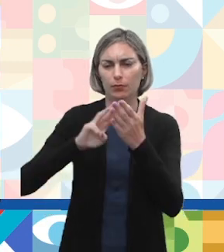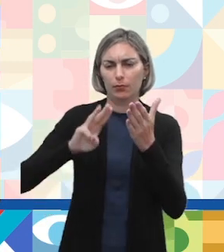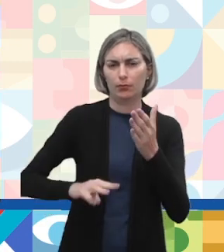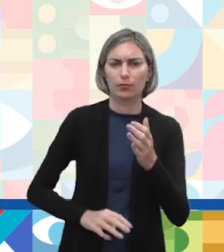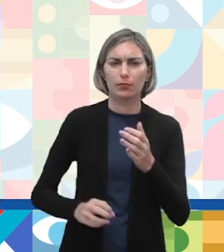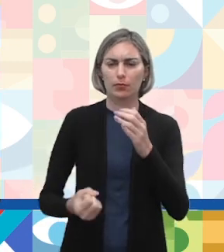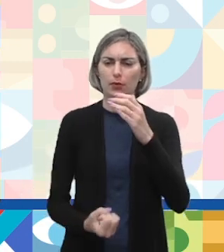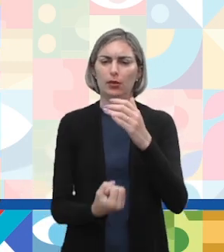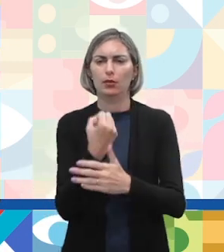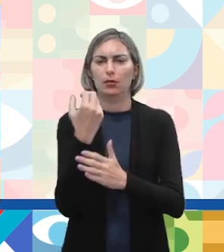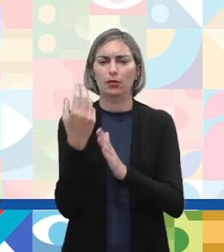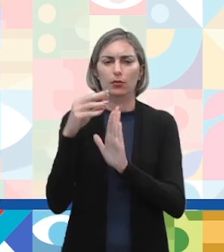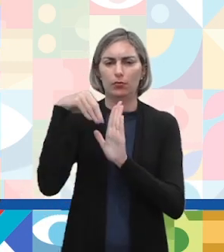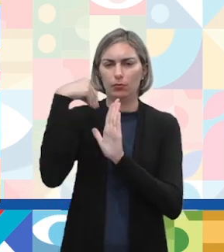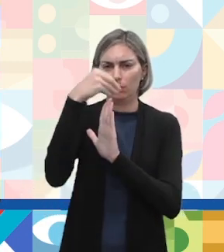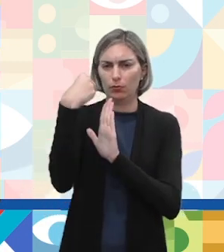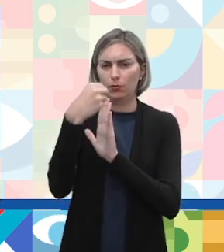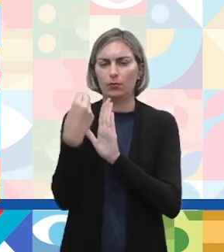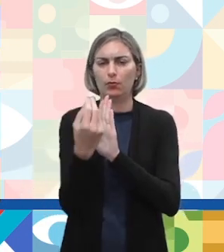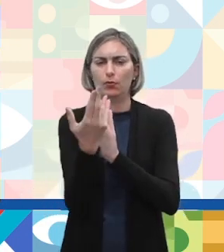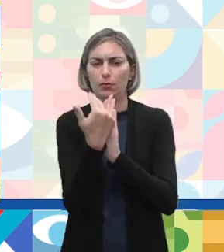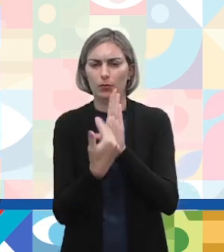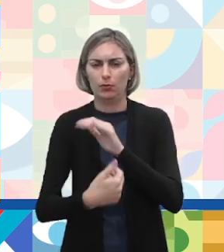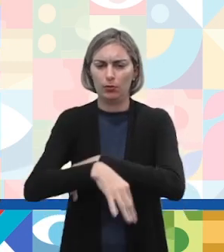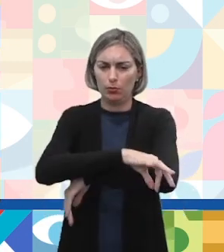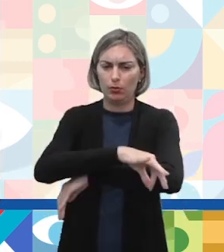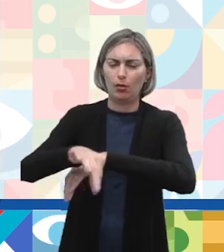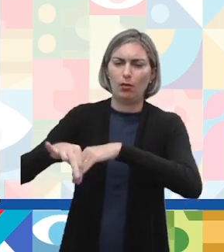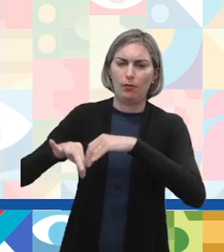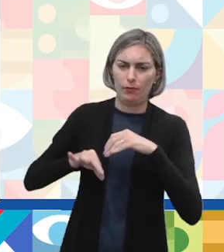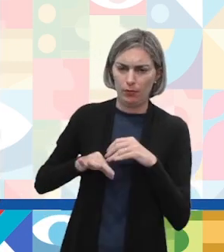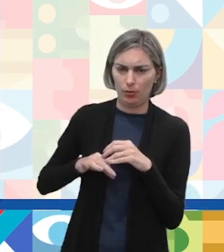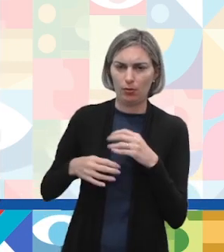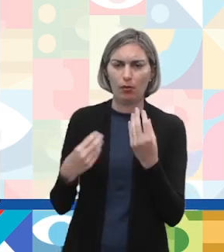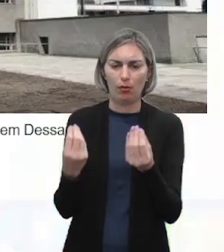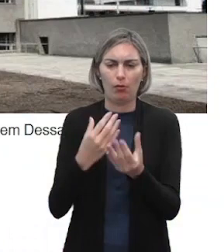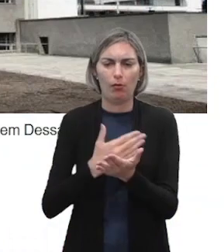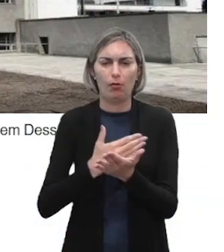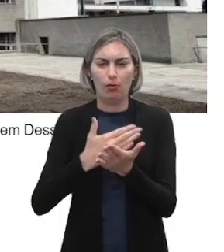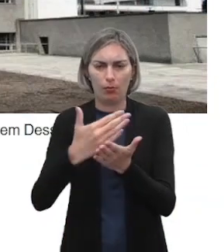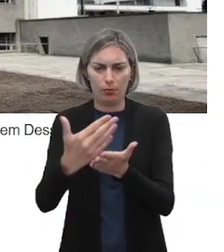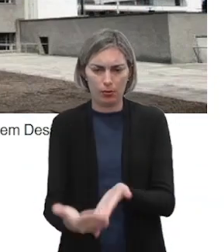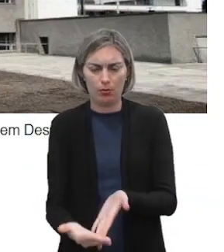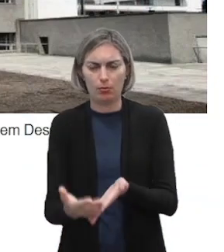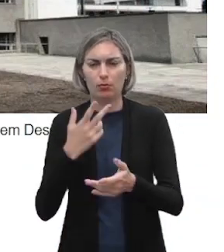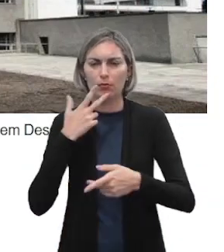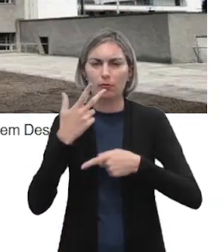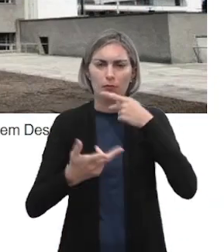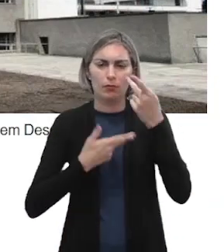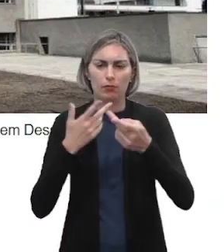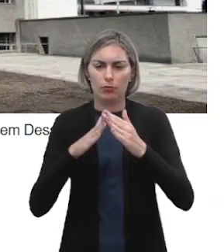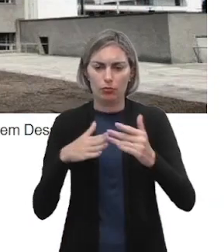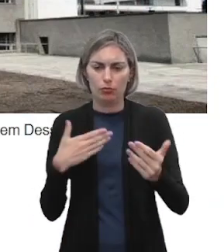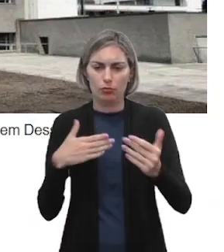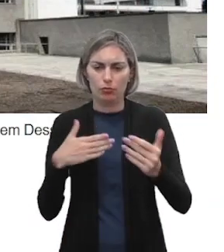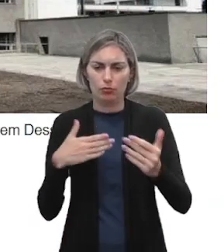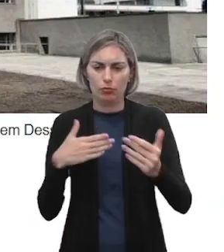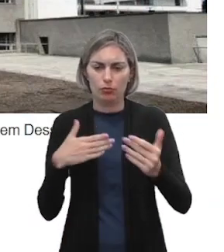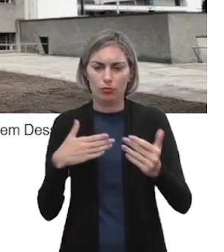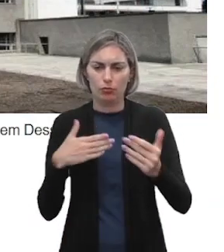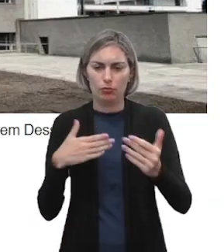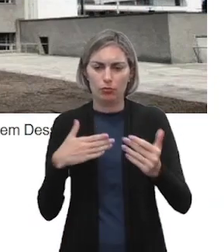criação em design nos projetos gráficos. Para começar, vamos falar da escola Byhouse.